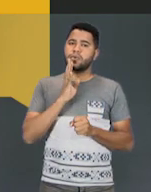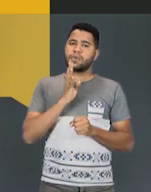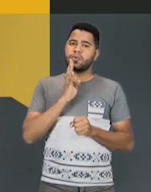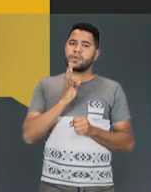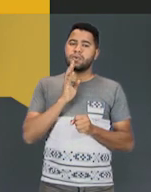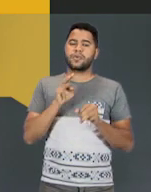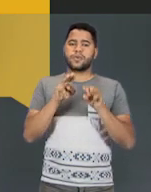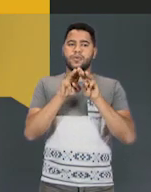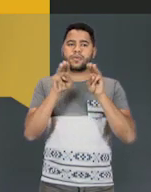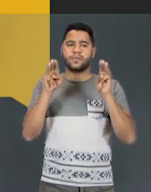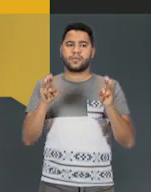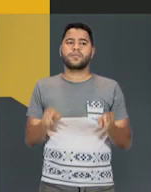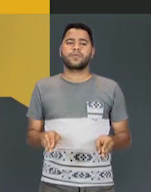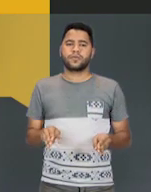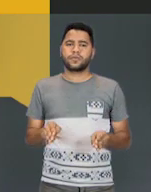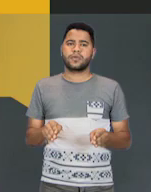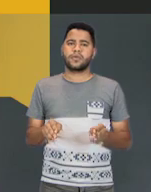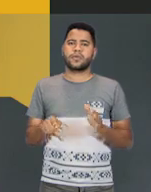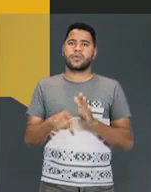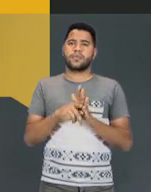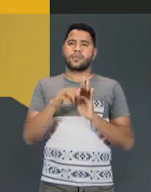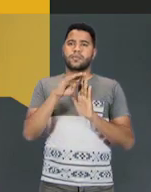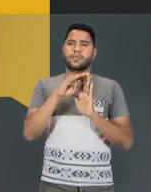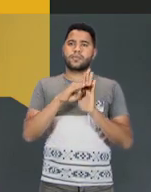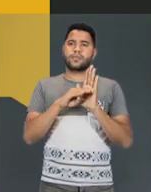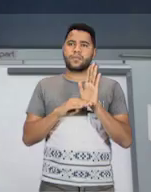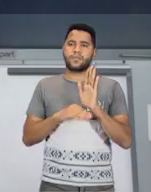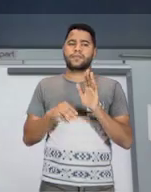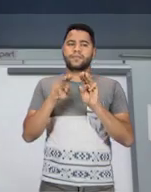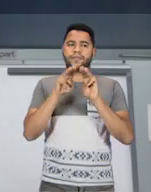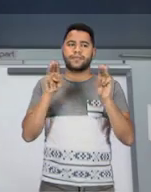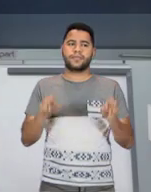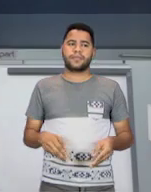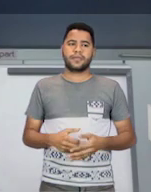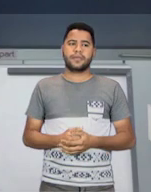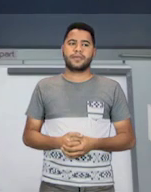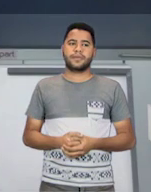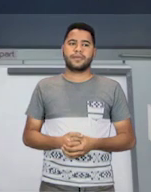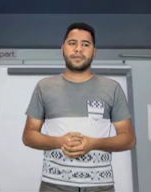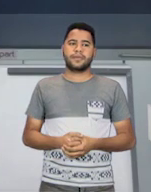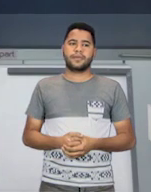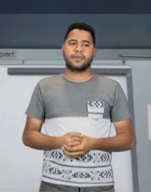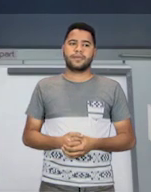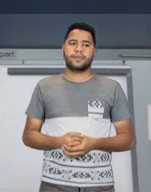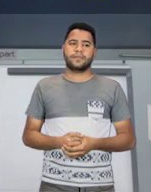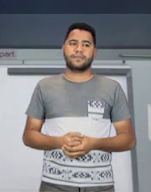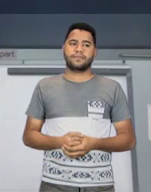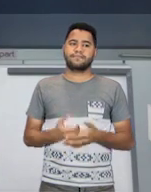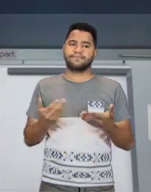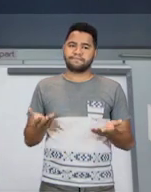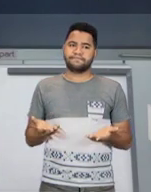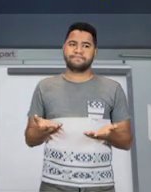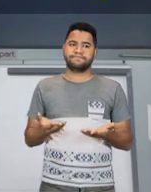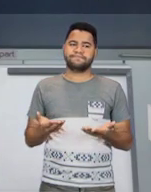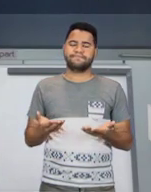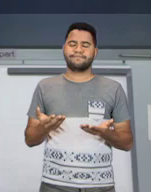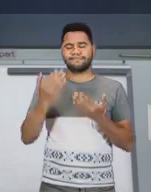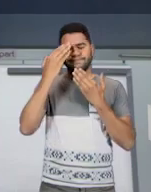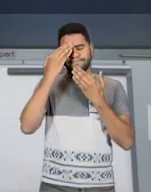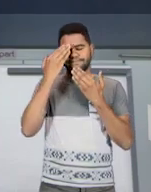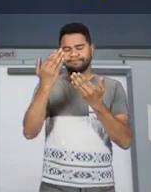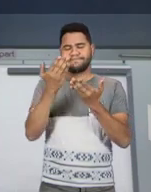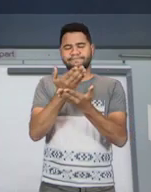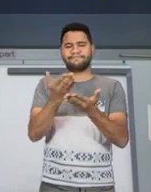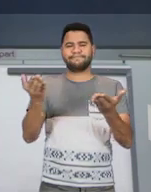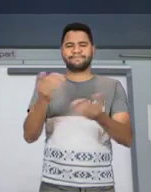museus também através do programa Conhecendo Museus. Let's study together. Thank you very much, students.